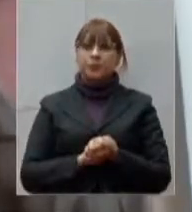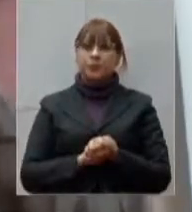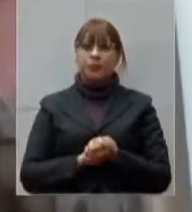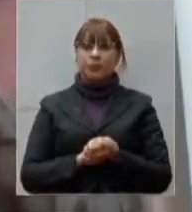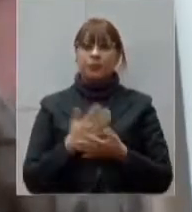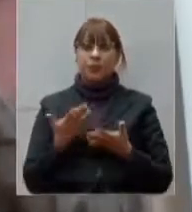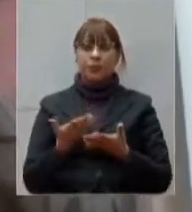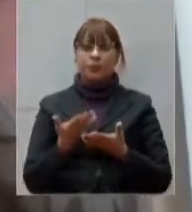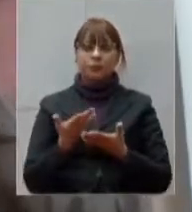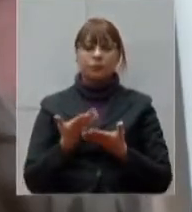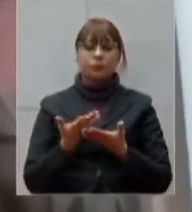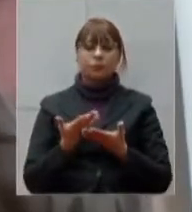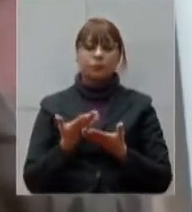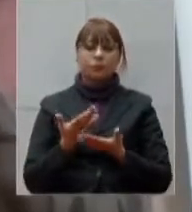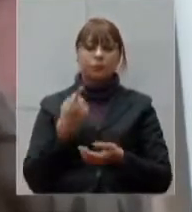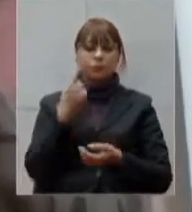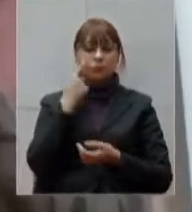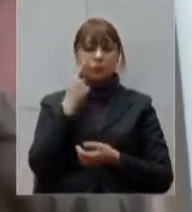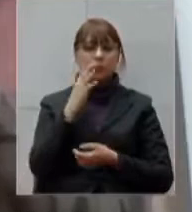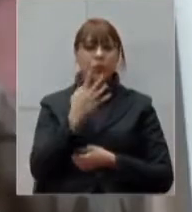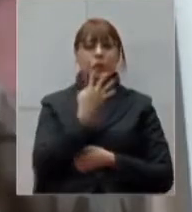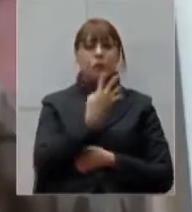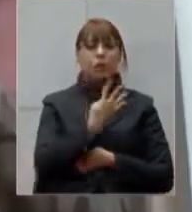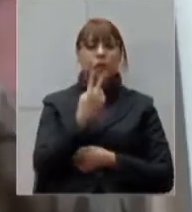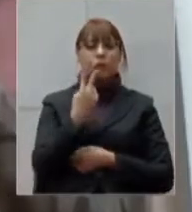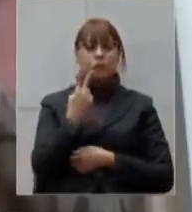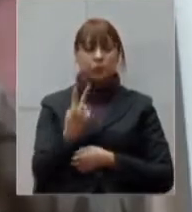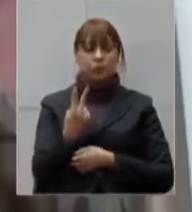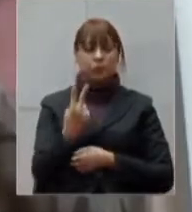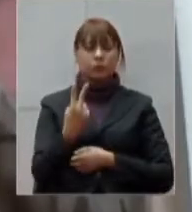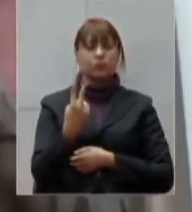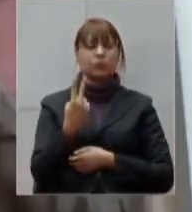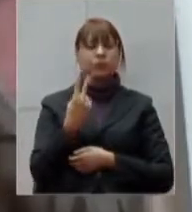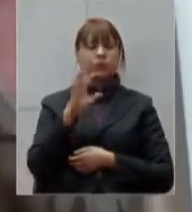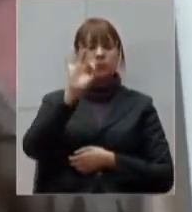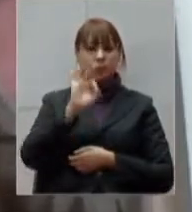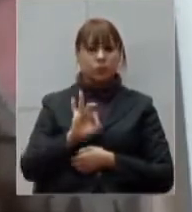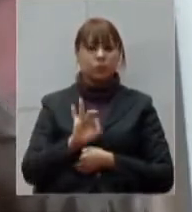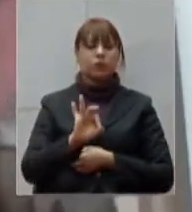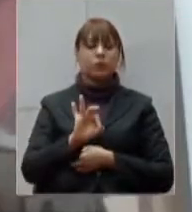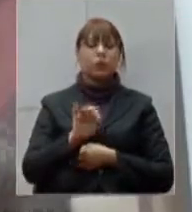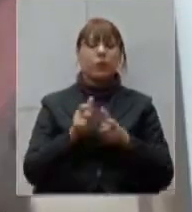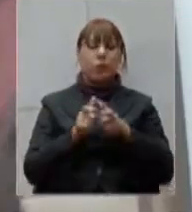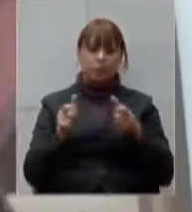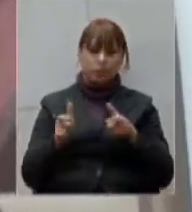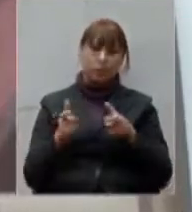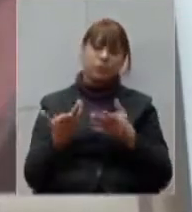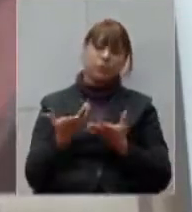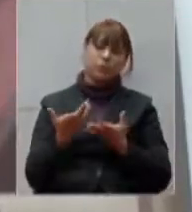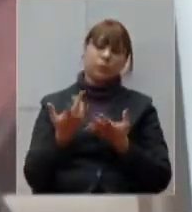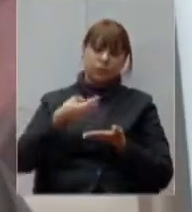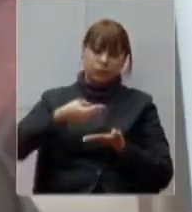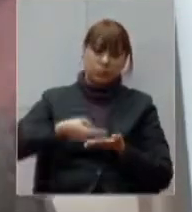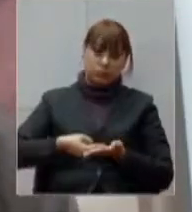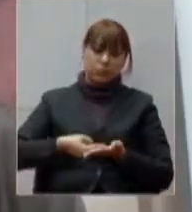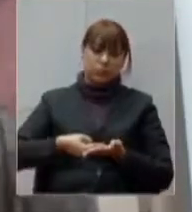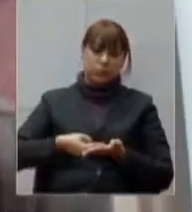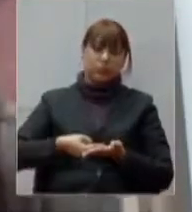-COVID, a ordem de 42% a mais de leitos de UTI no setor público.